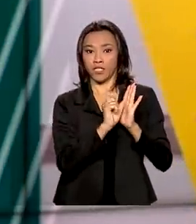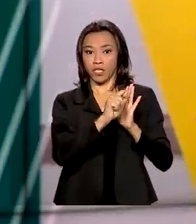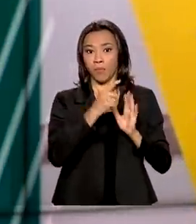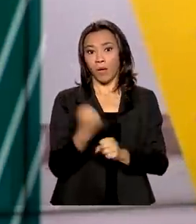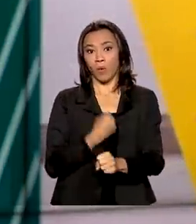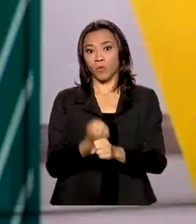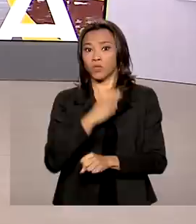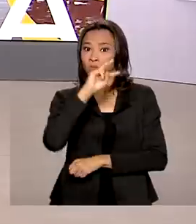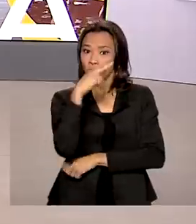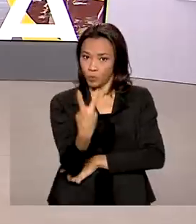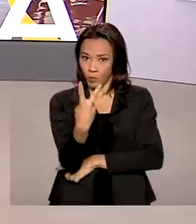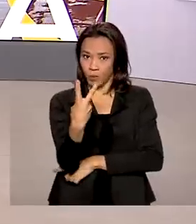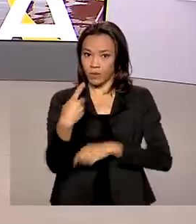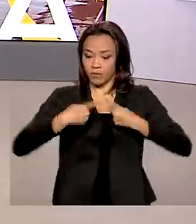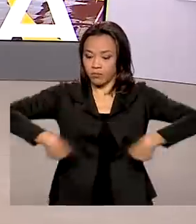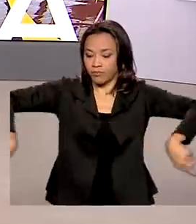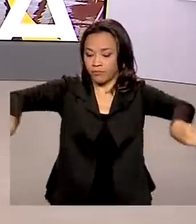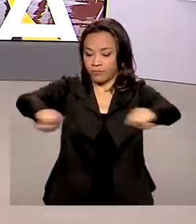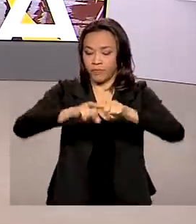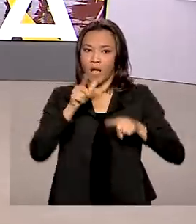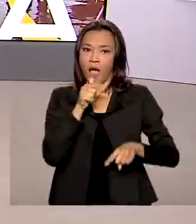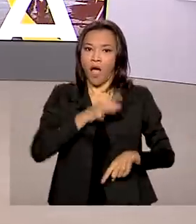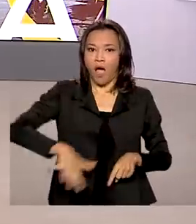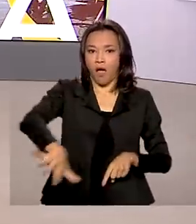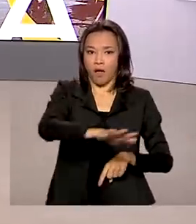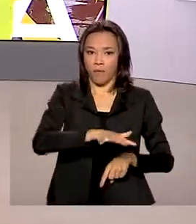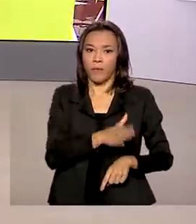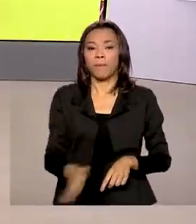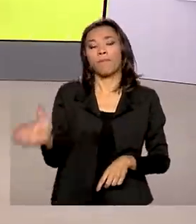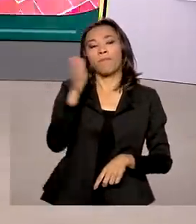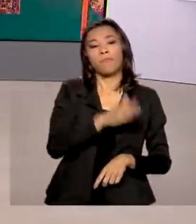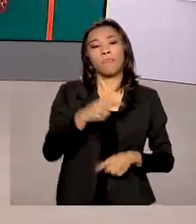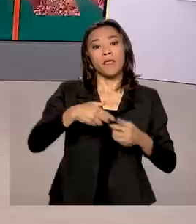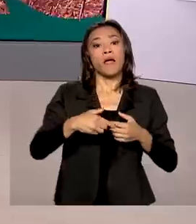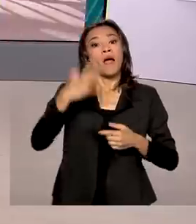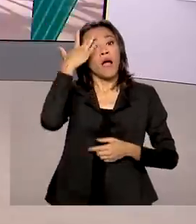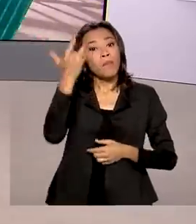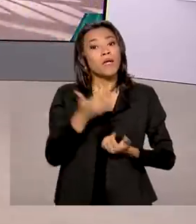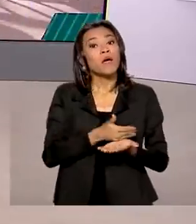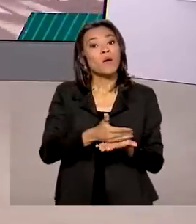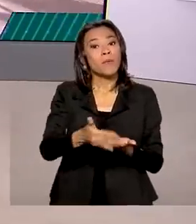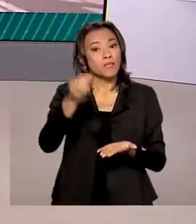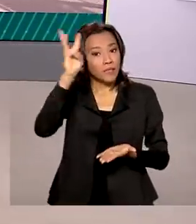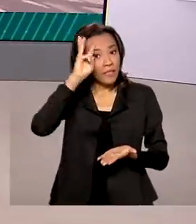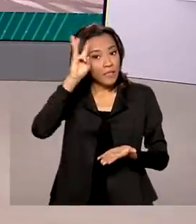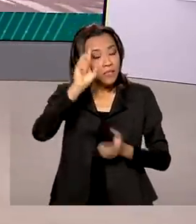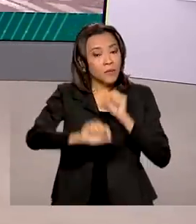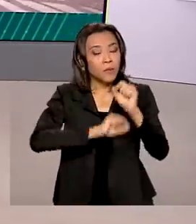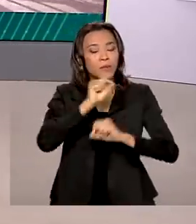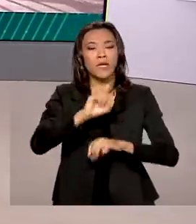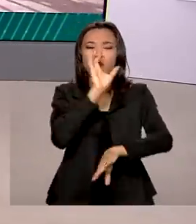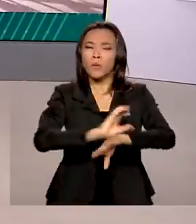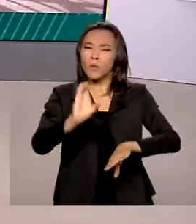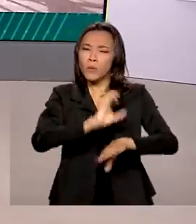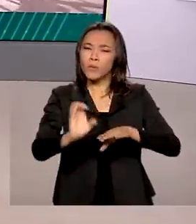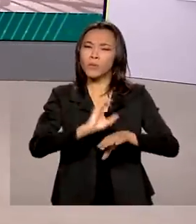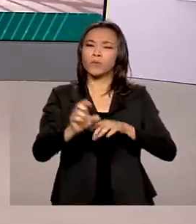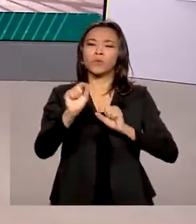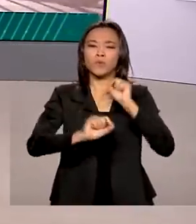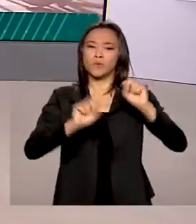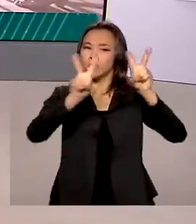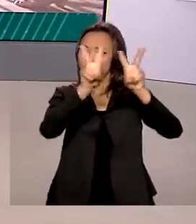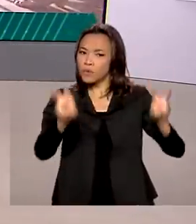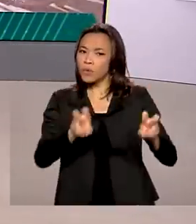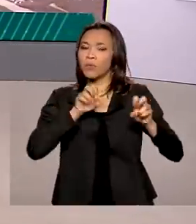no estado. Começa amanhã, terça-feira, o curso de gestão em educação financeira para migrantes e refugiados. O